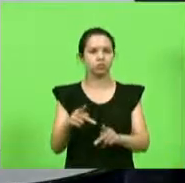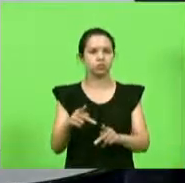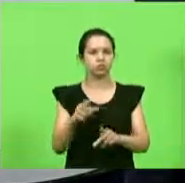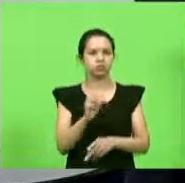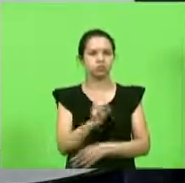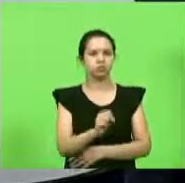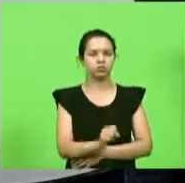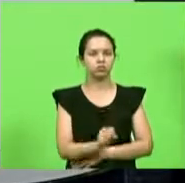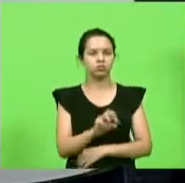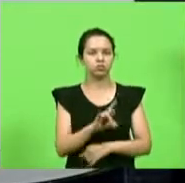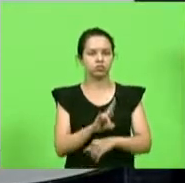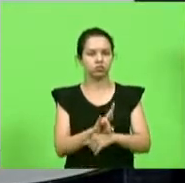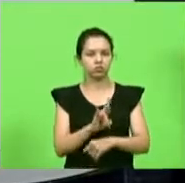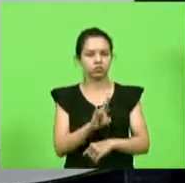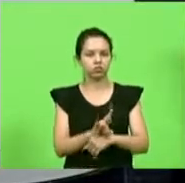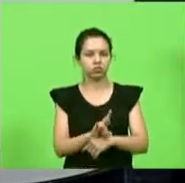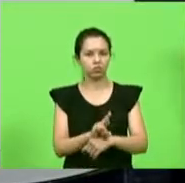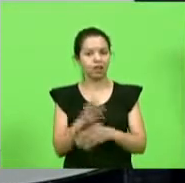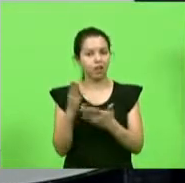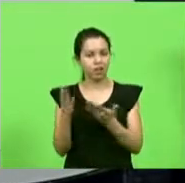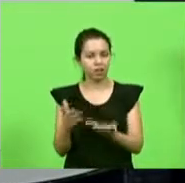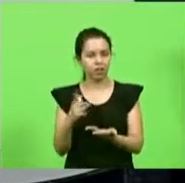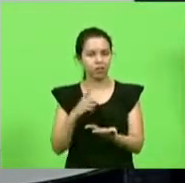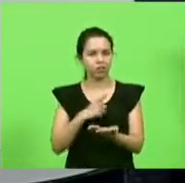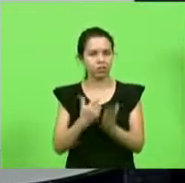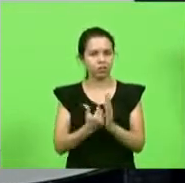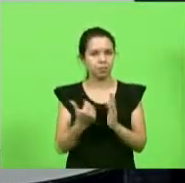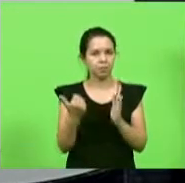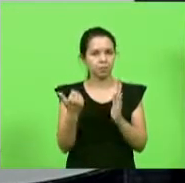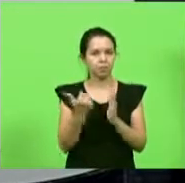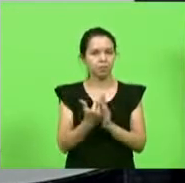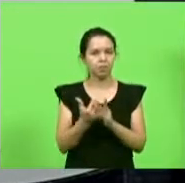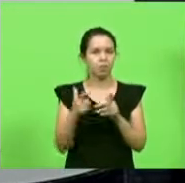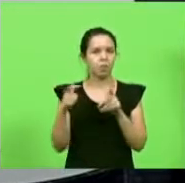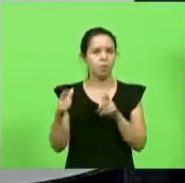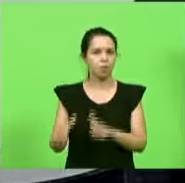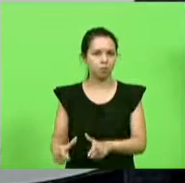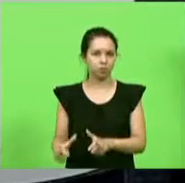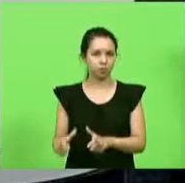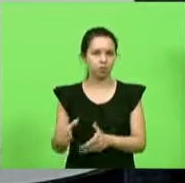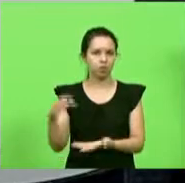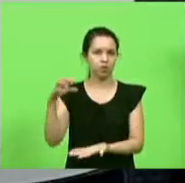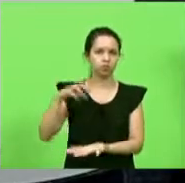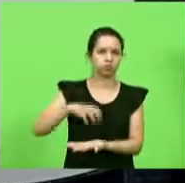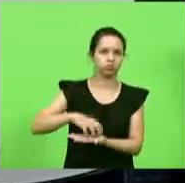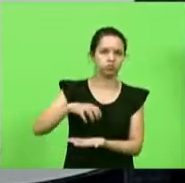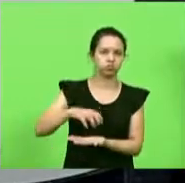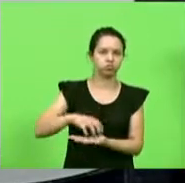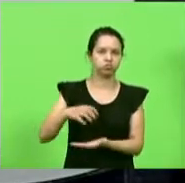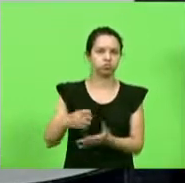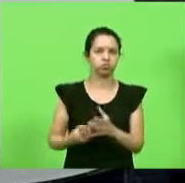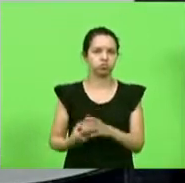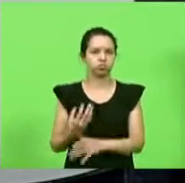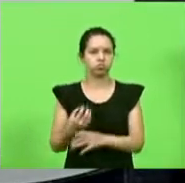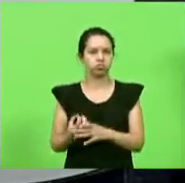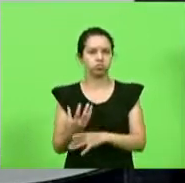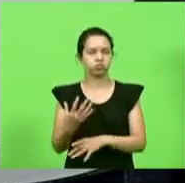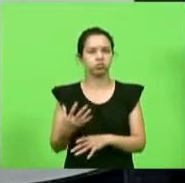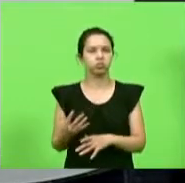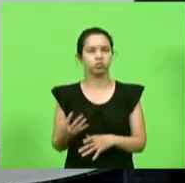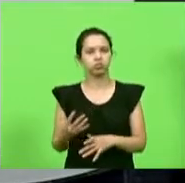deputado Berlanda um dos maiores polos de confecção do estado de Santa Catarina